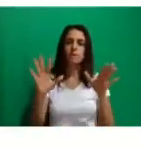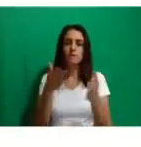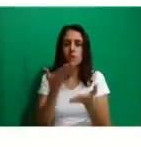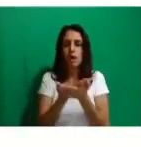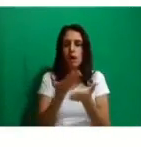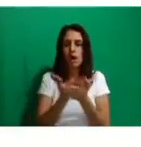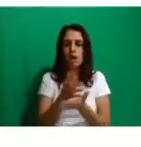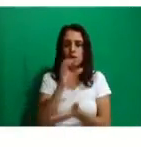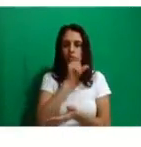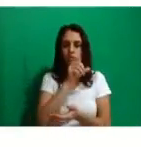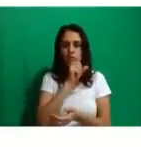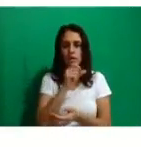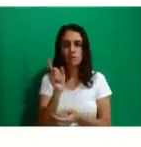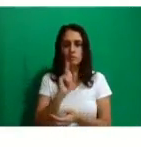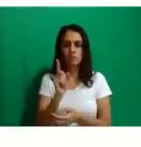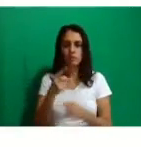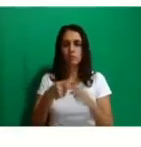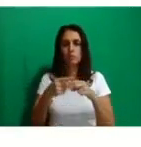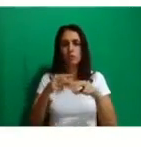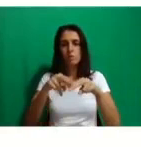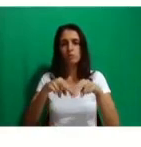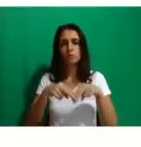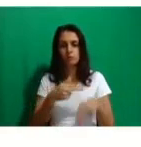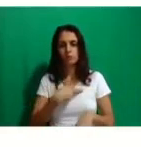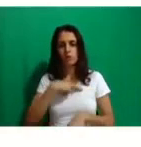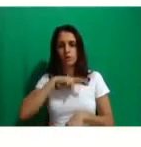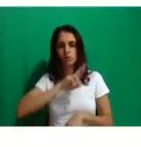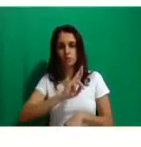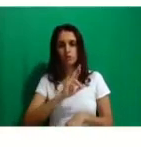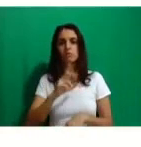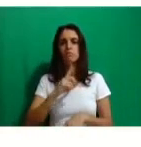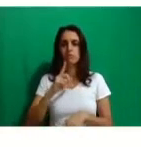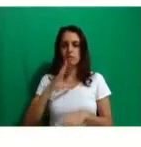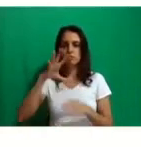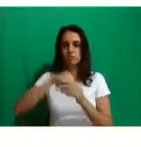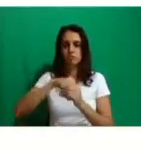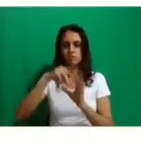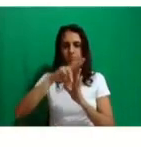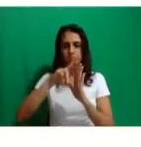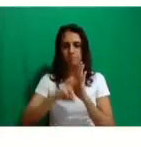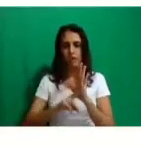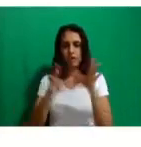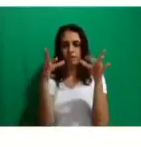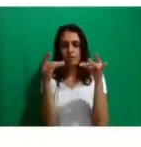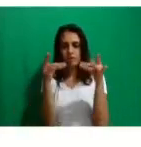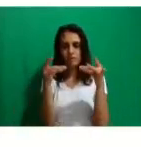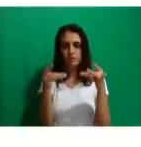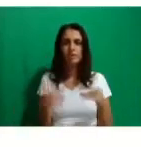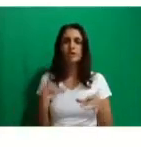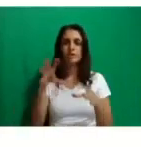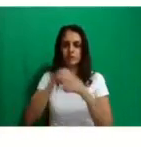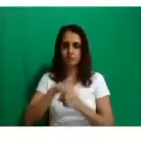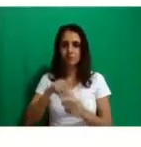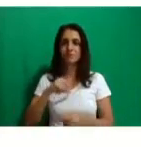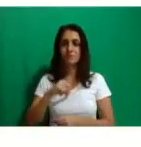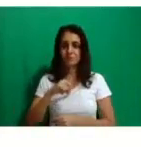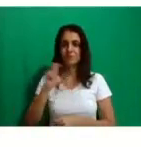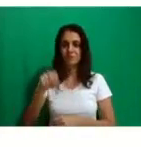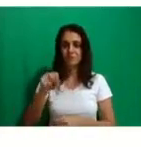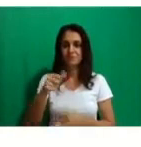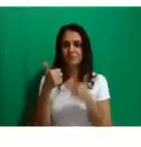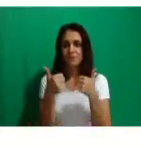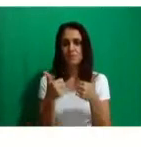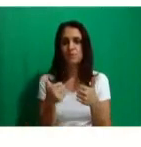e também no informe que eu dei, mas bem detalhado no manual do aluno, tá bom? Pode passar,